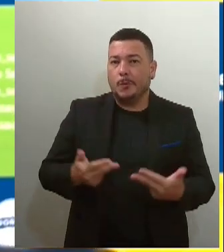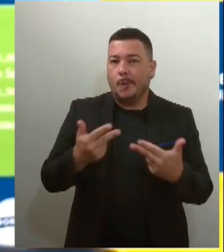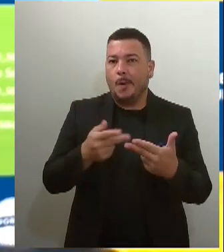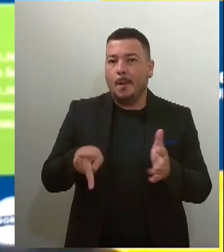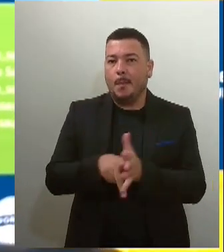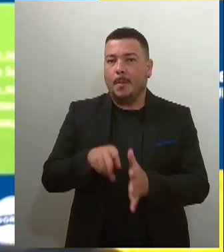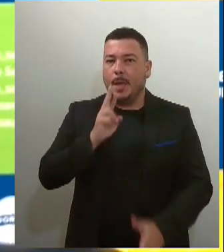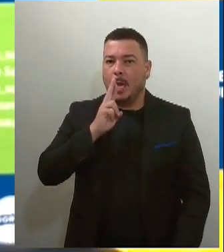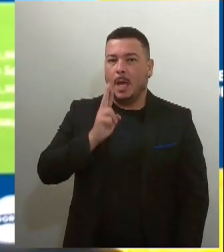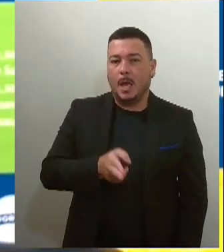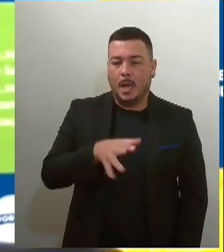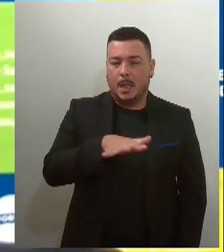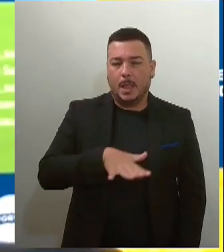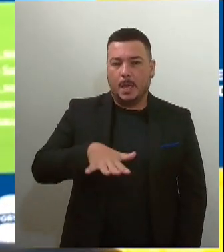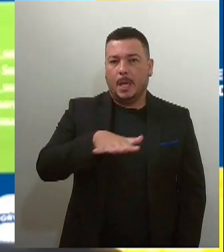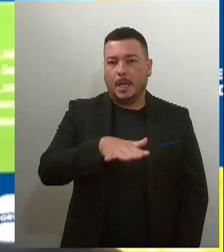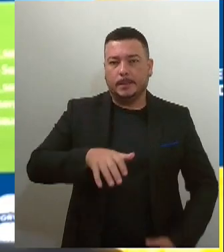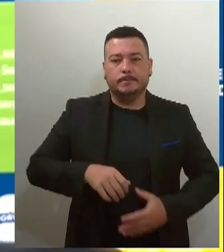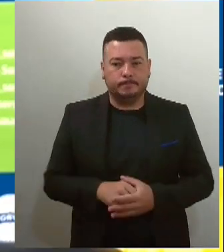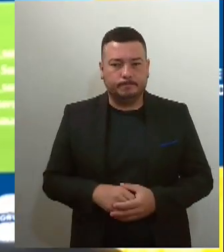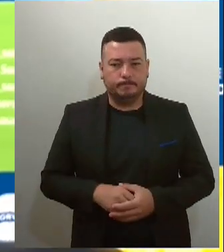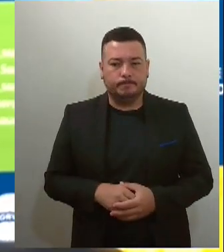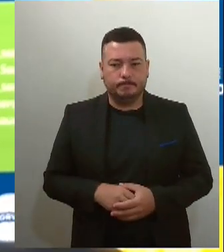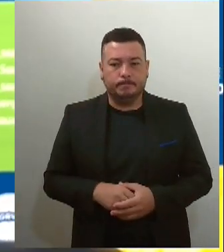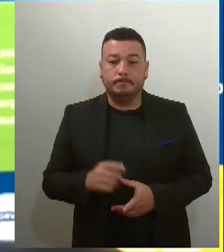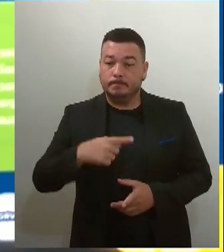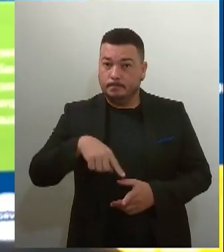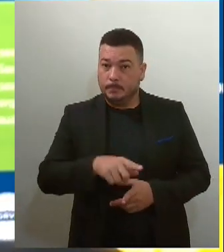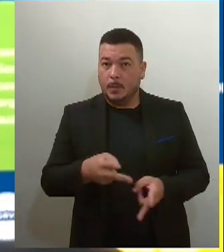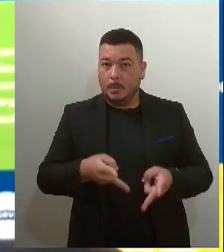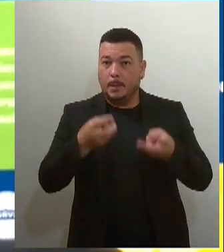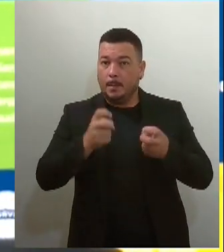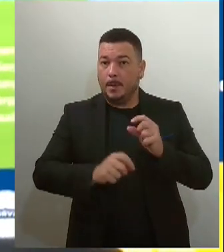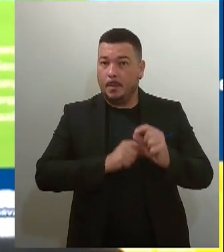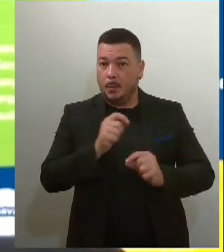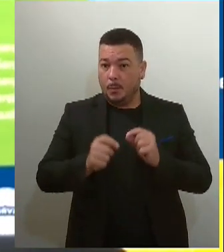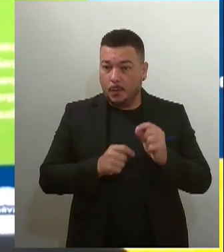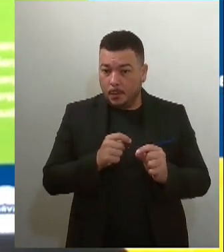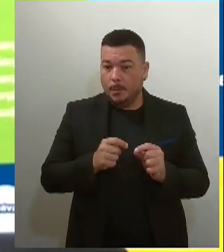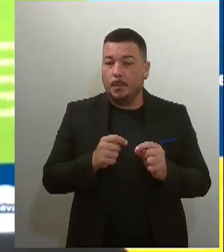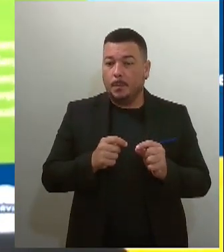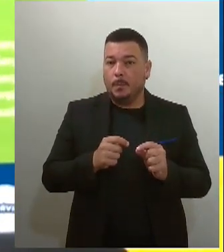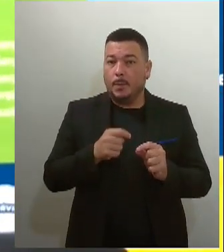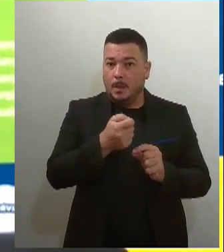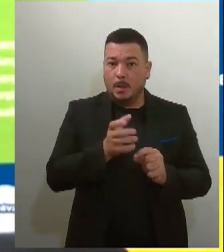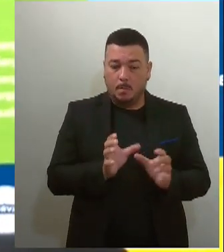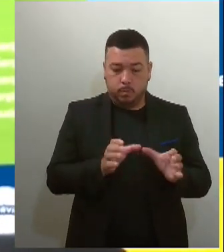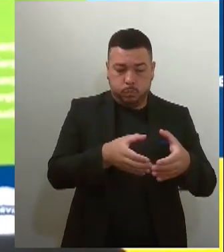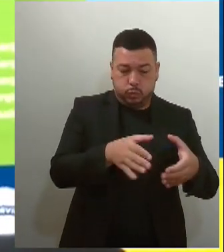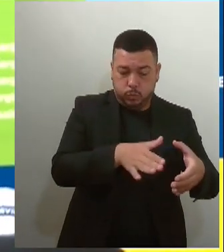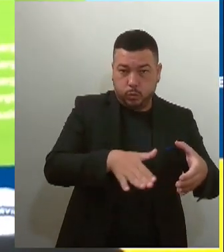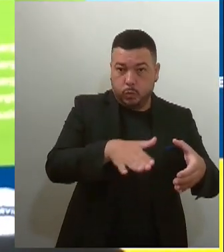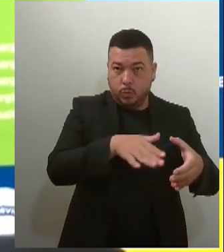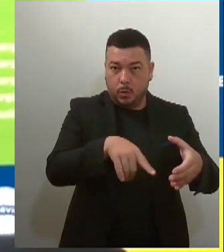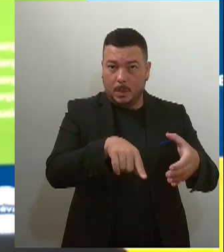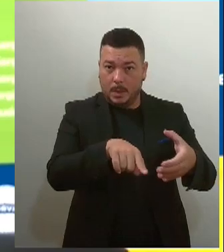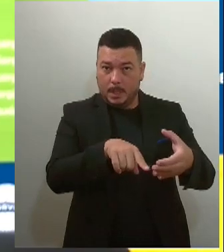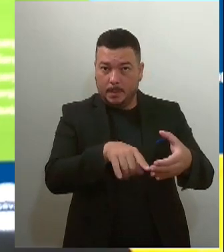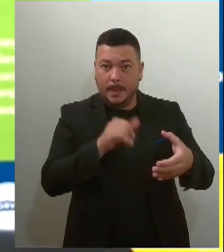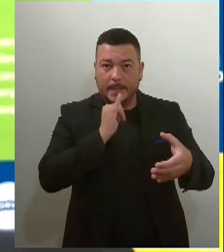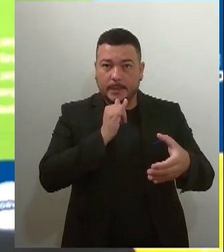Lira. Ações essas que vieram no controle do vetor, com o uso do carro fumacê, com